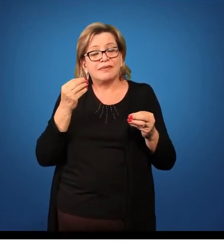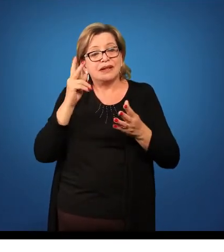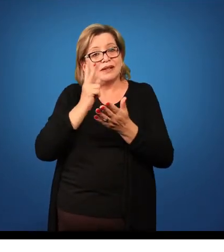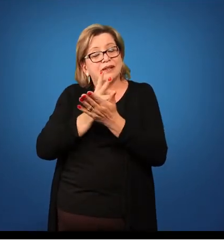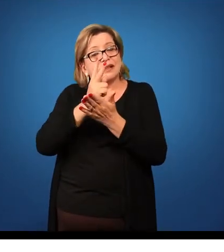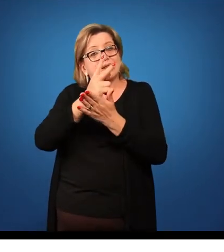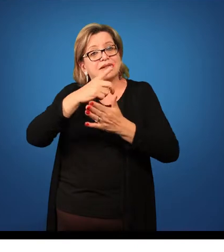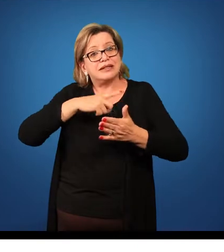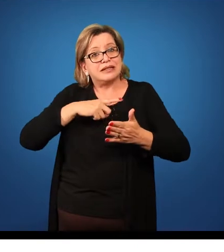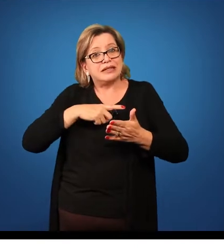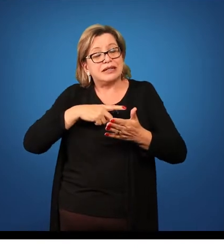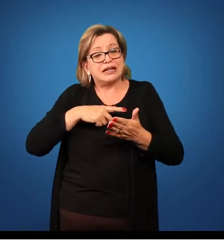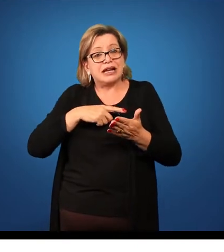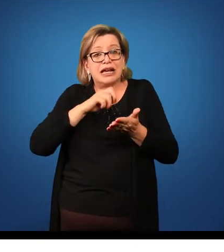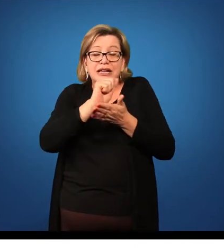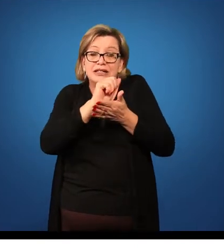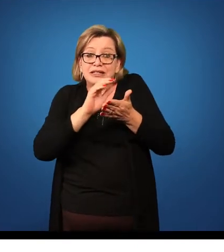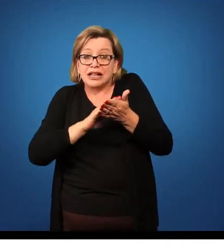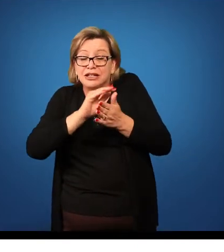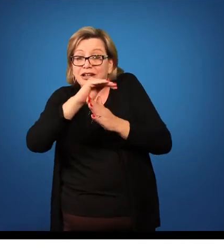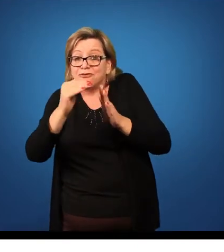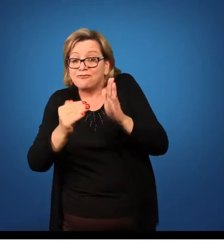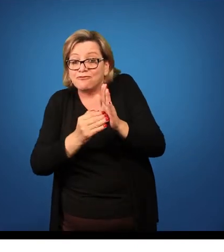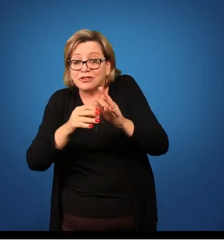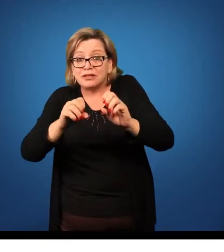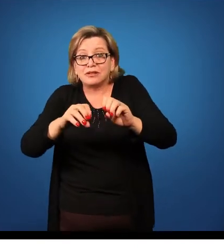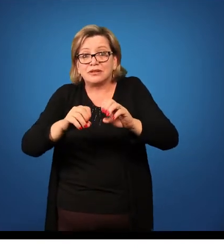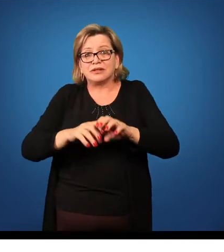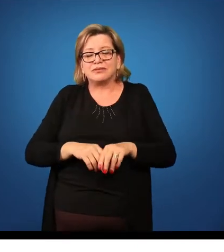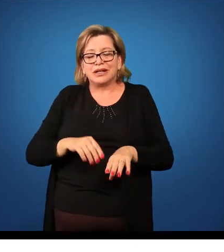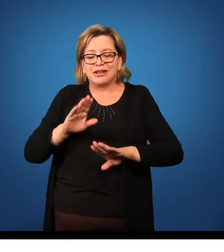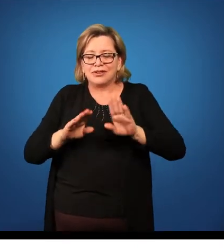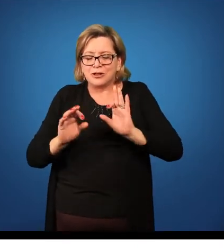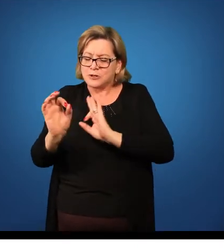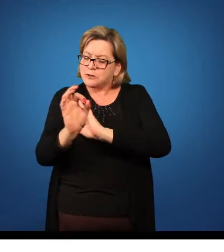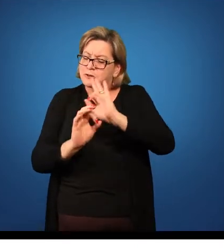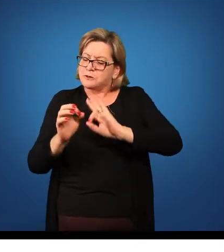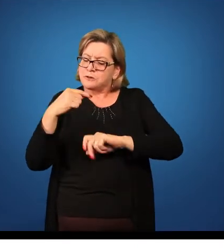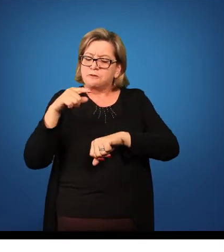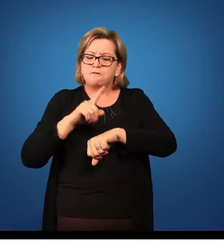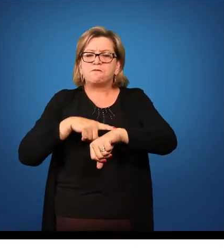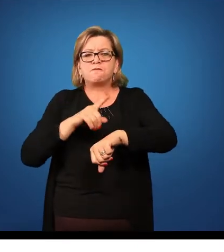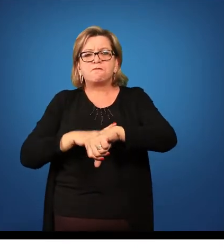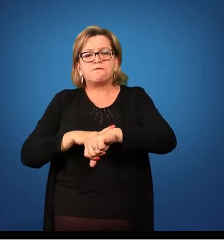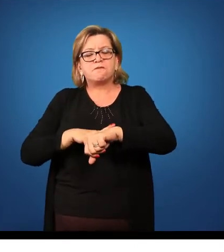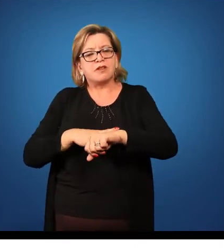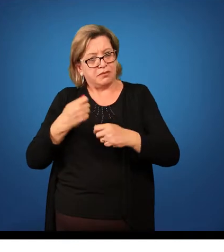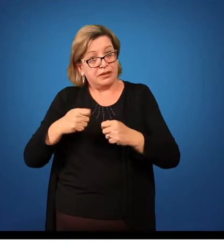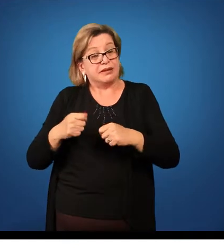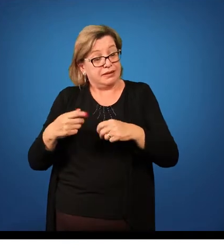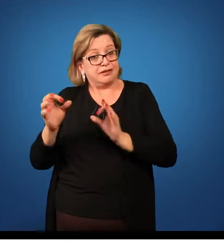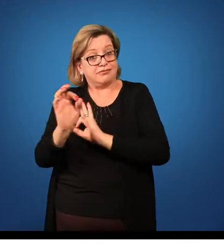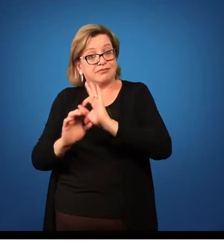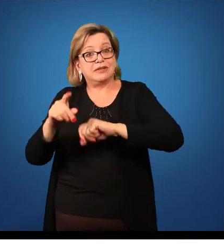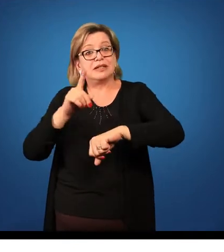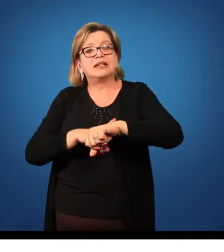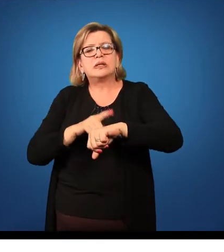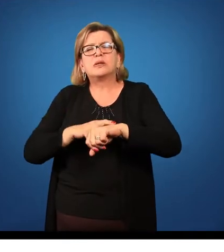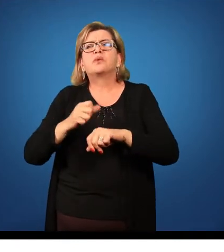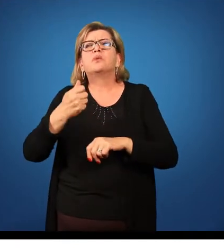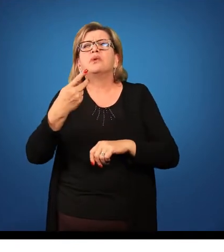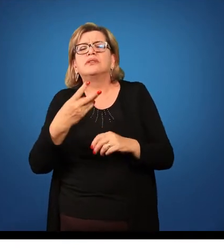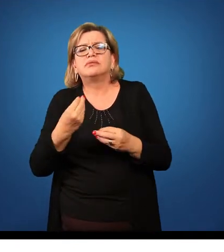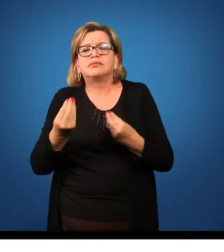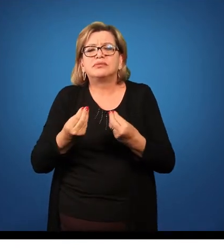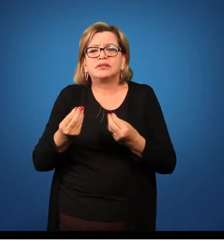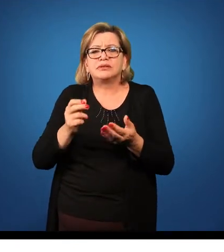Tenha sempre uma atividade para o final da aula, porque você pode programar o seu tempo, isso é muito importante, você deve programar o tempo. Quanto tempo será que eu